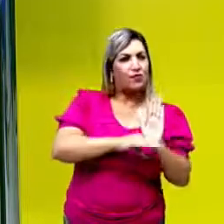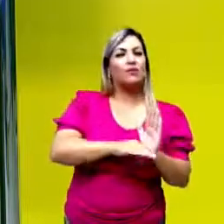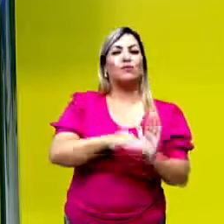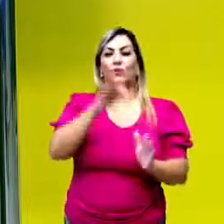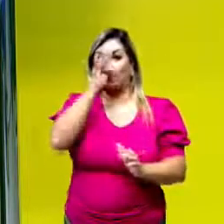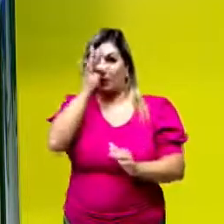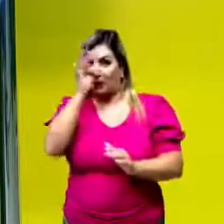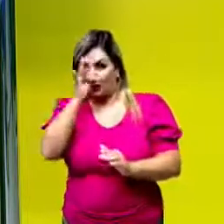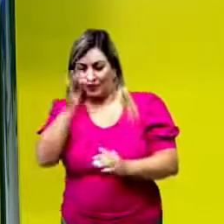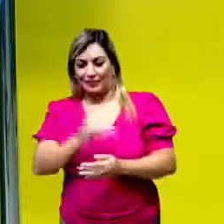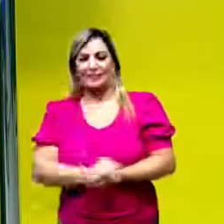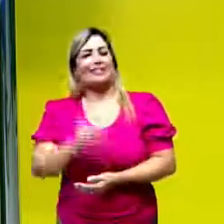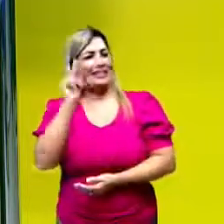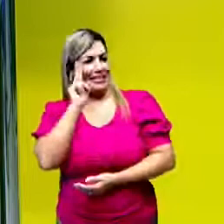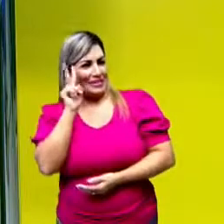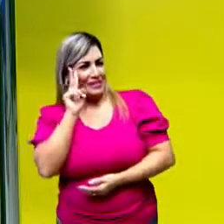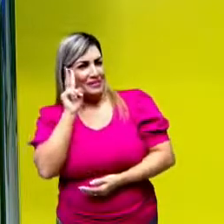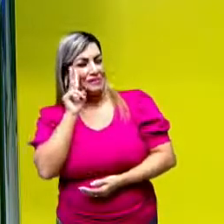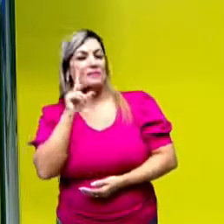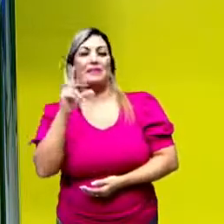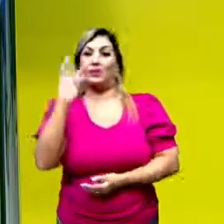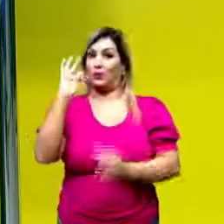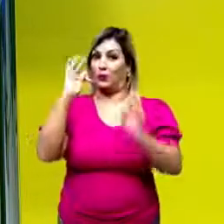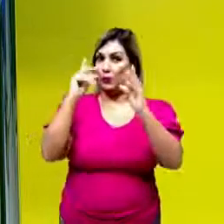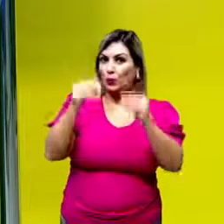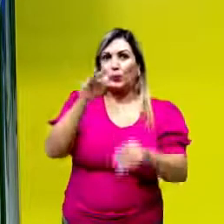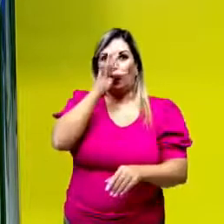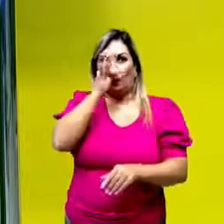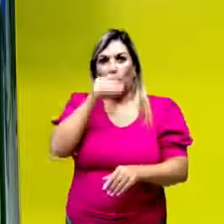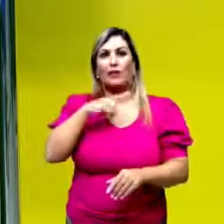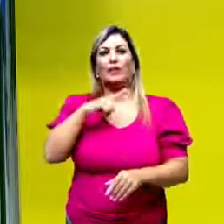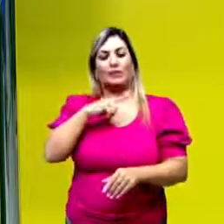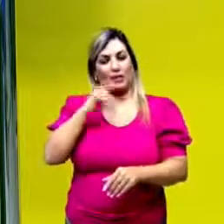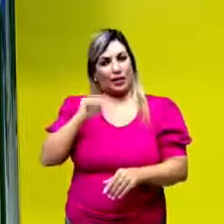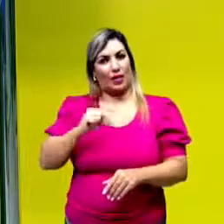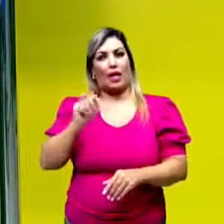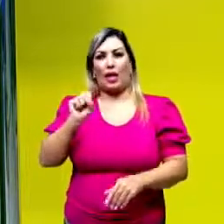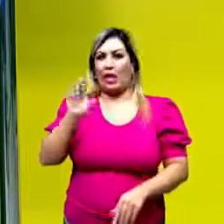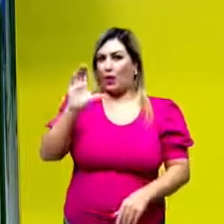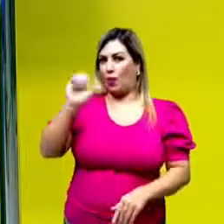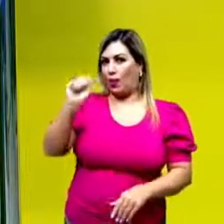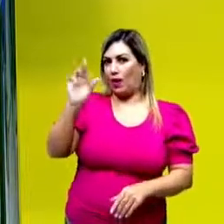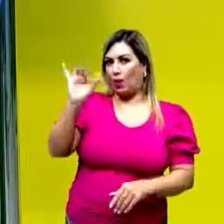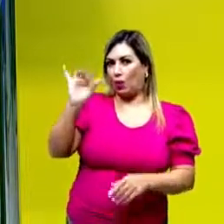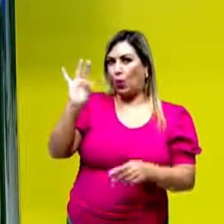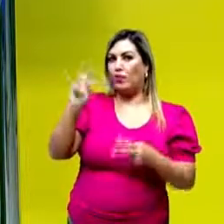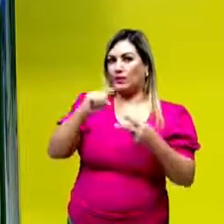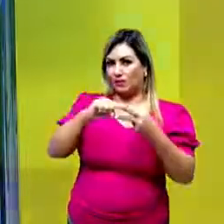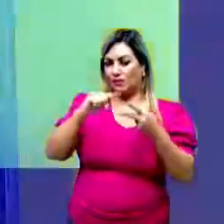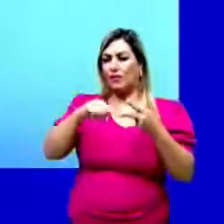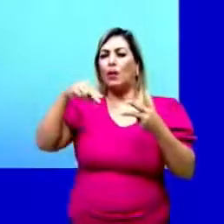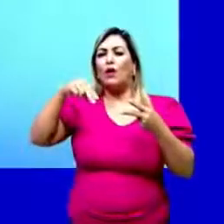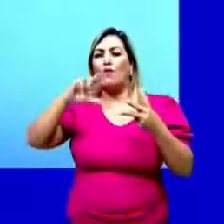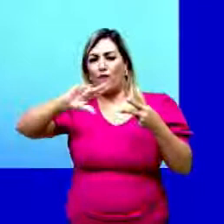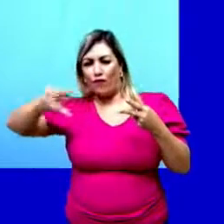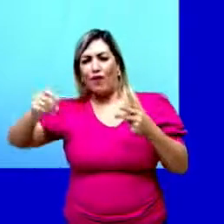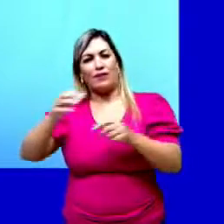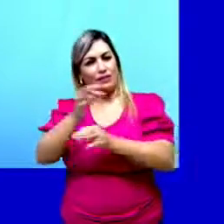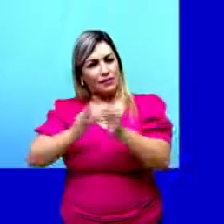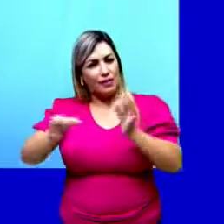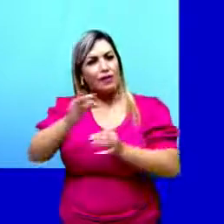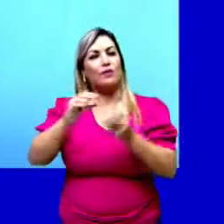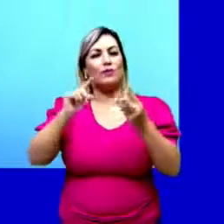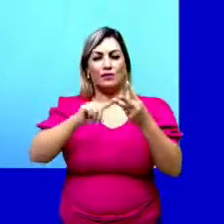plantas. Você se lembra? Todas as plantas são seres eucariontes, multicelulares e